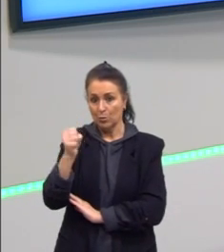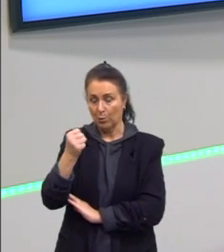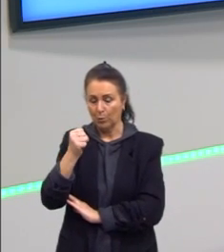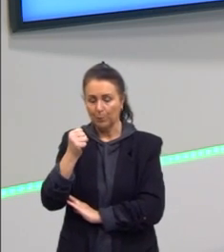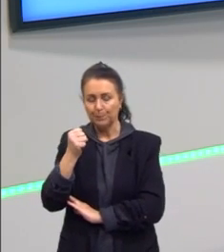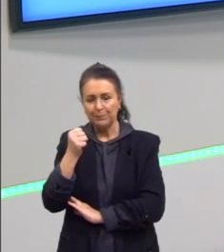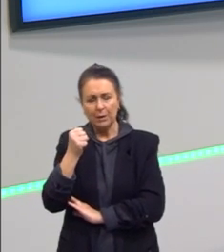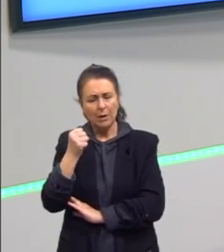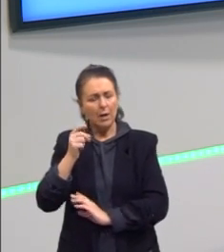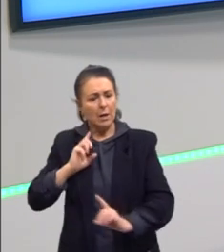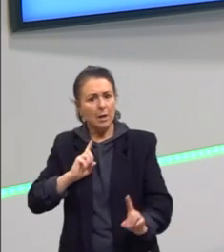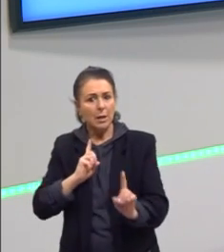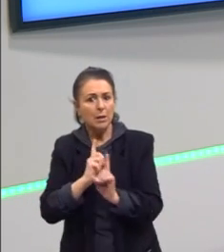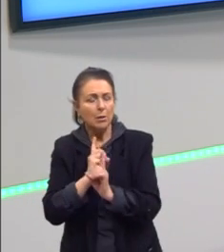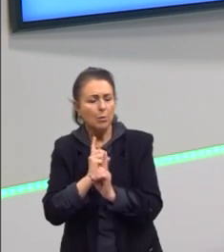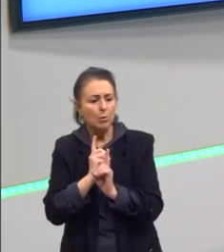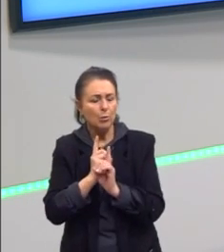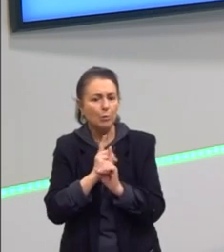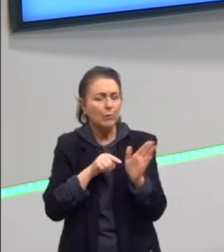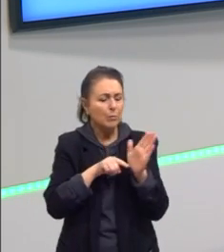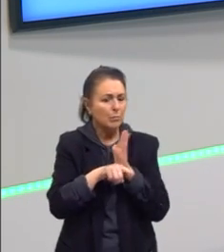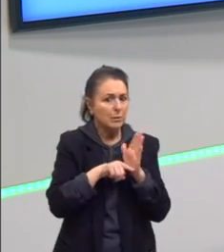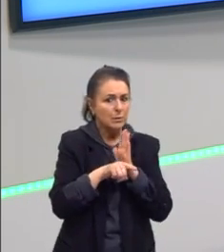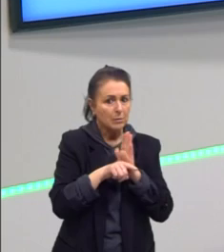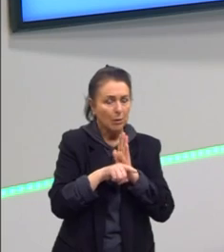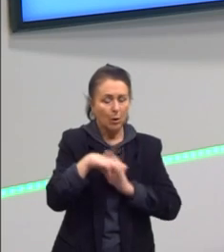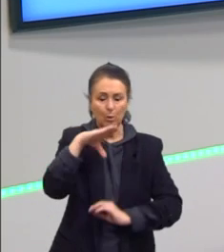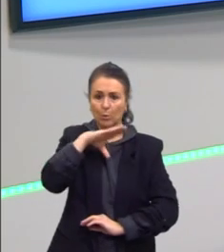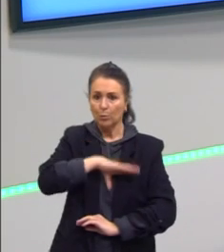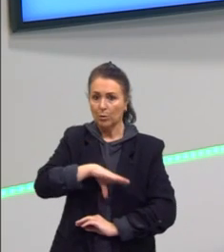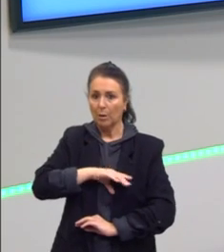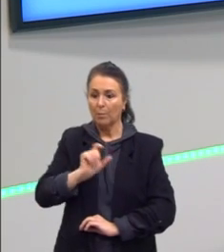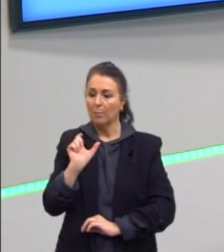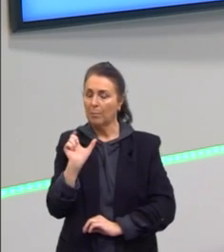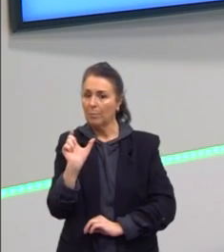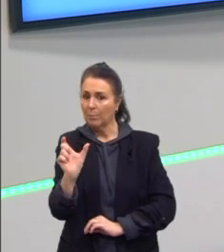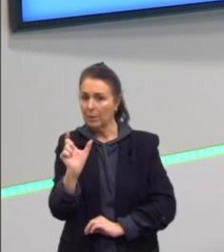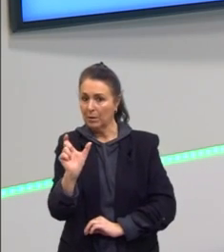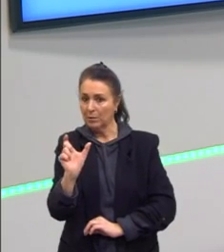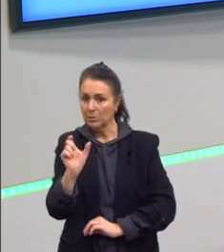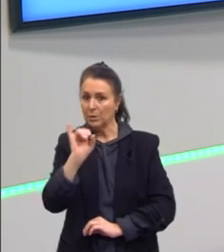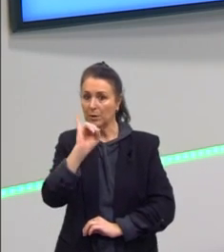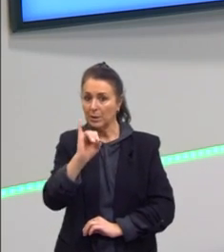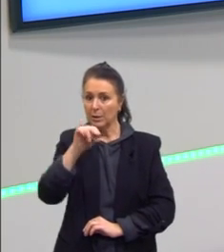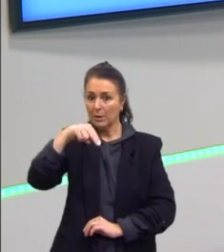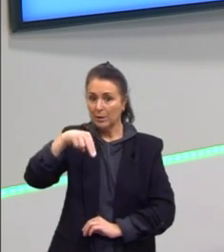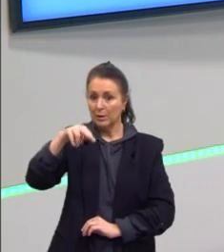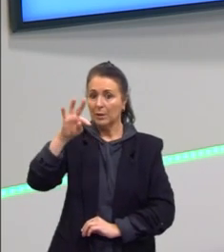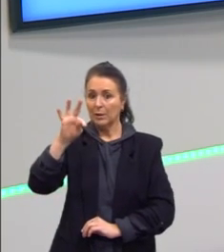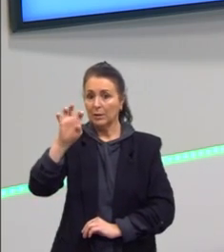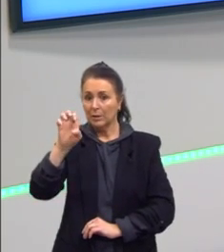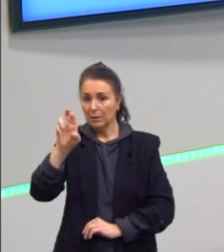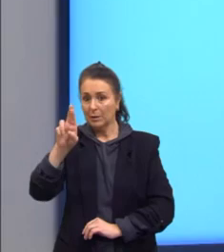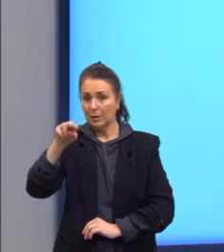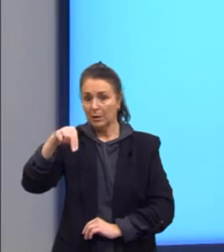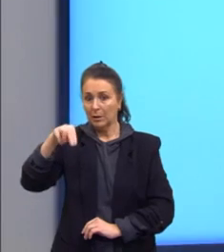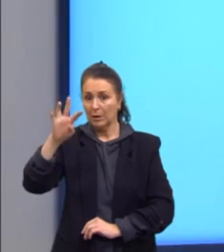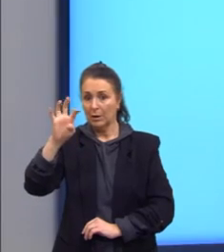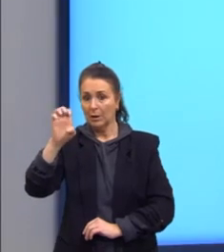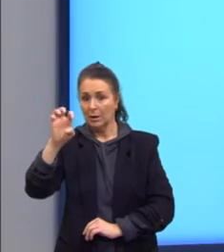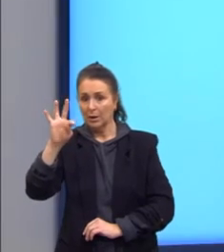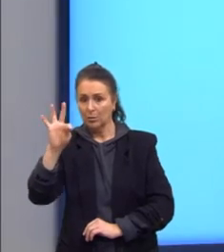Só nas provas de língua portuguesa, a palavra internet aparece